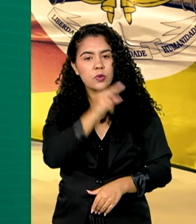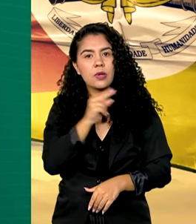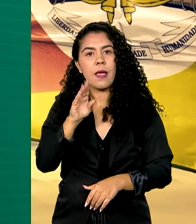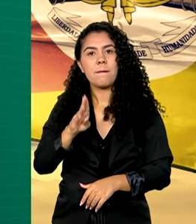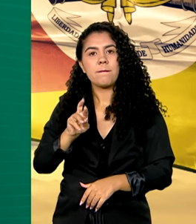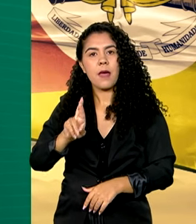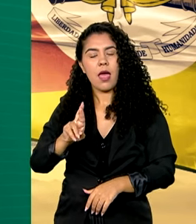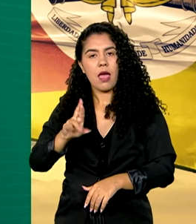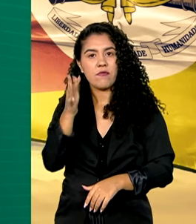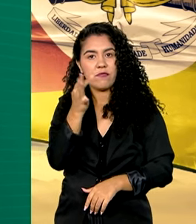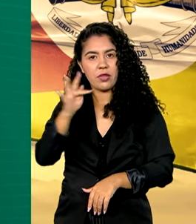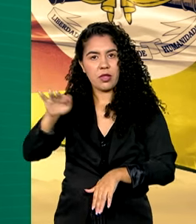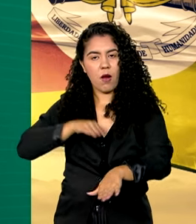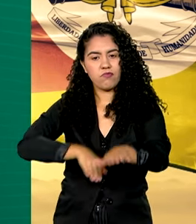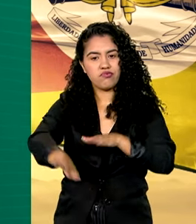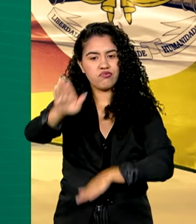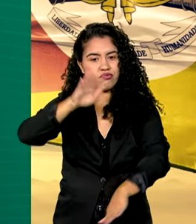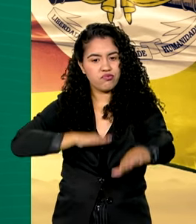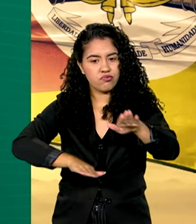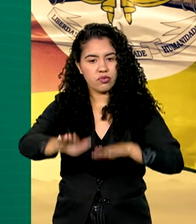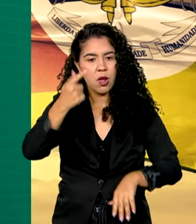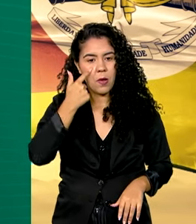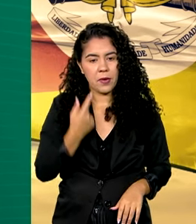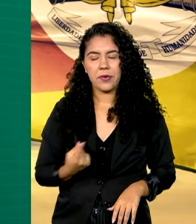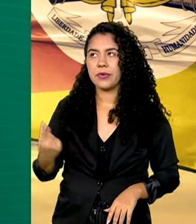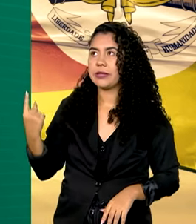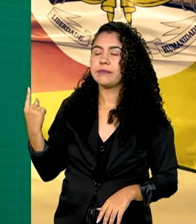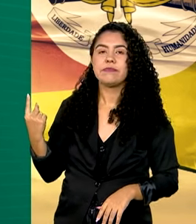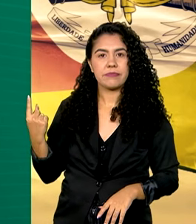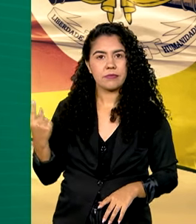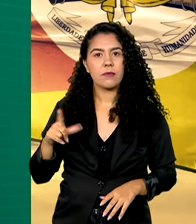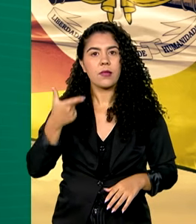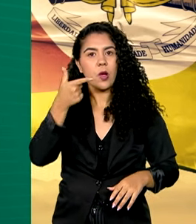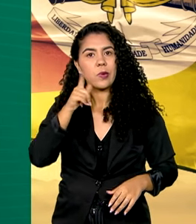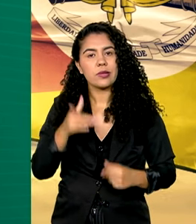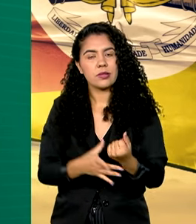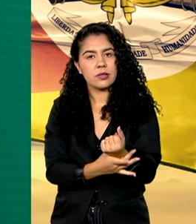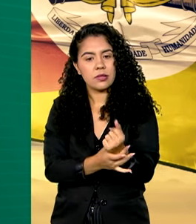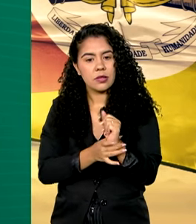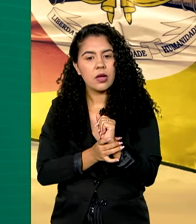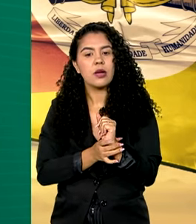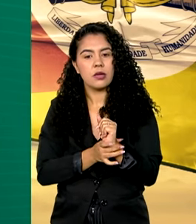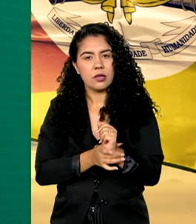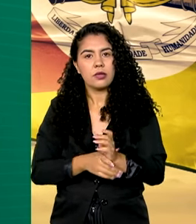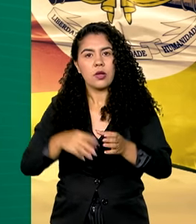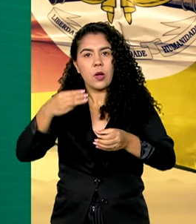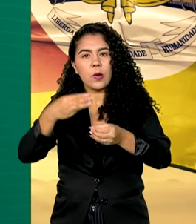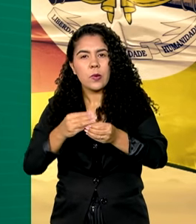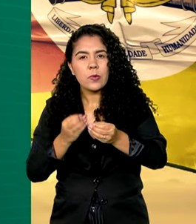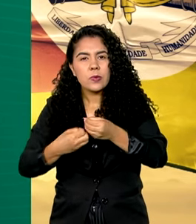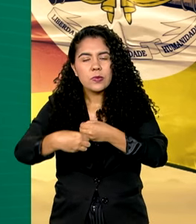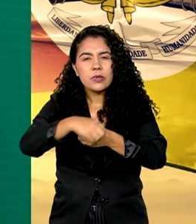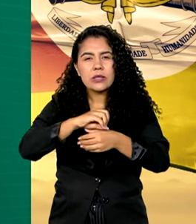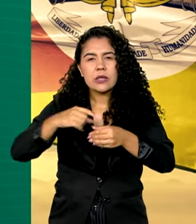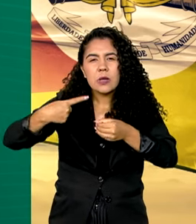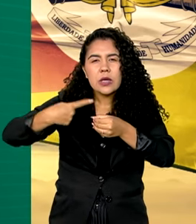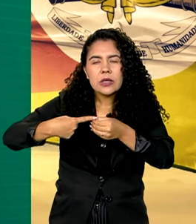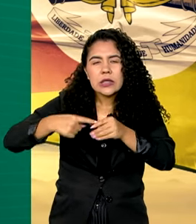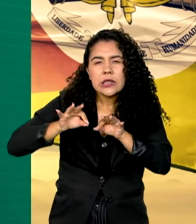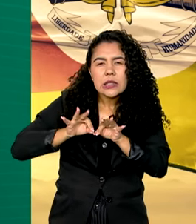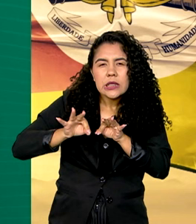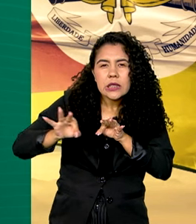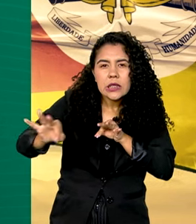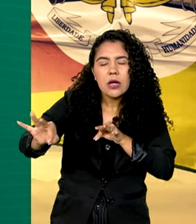DENIT estabeleceu 28 caminhos assistenciais para assegurar o abastecimento dos municípios isolados e todos foram